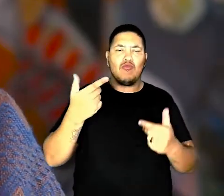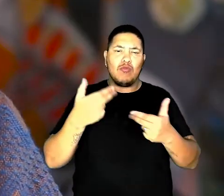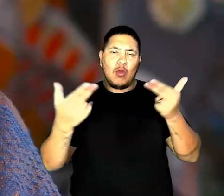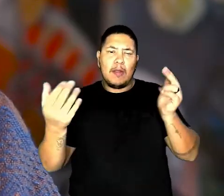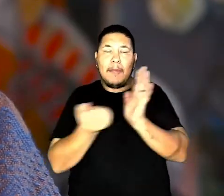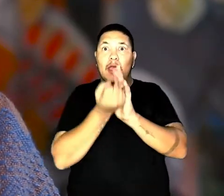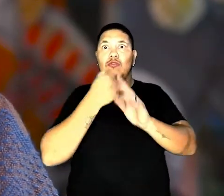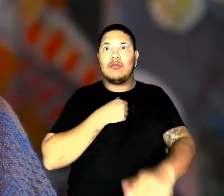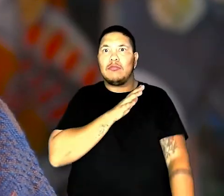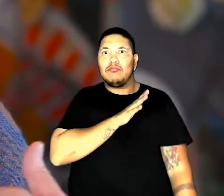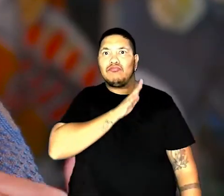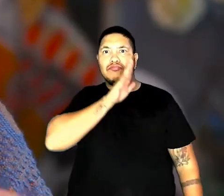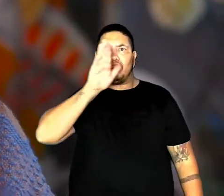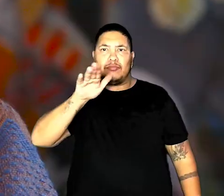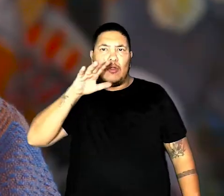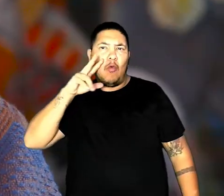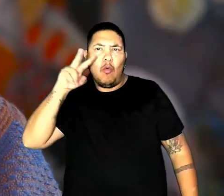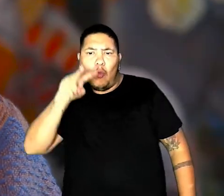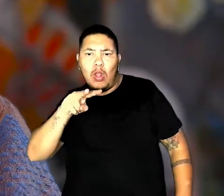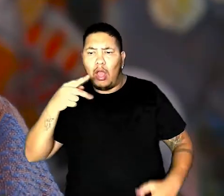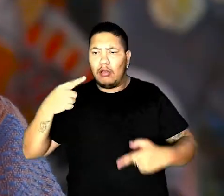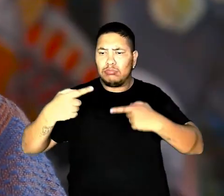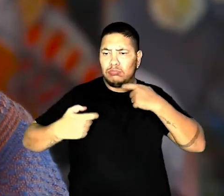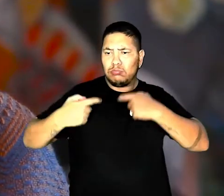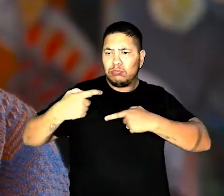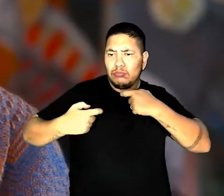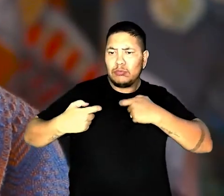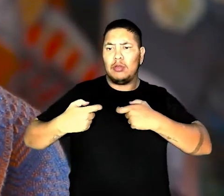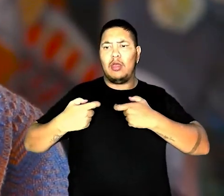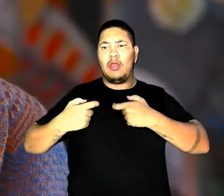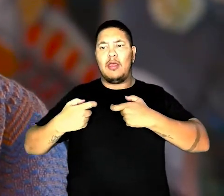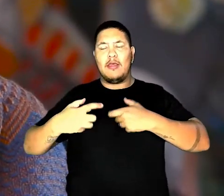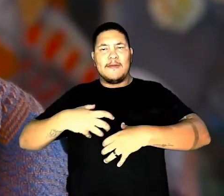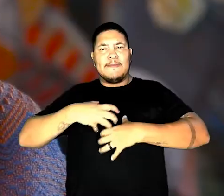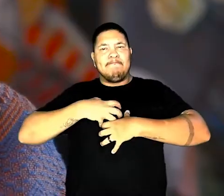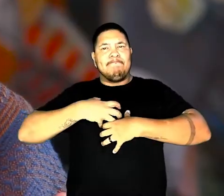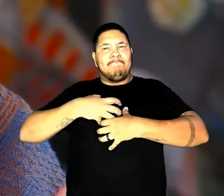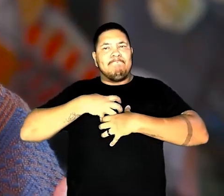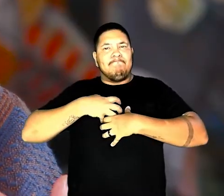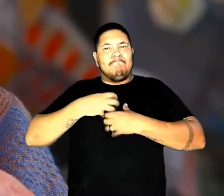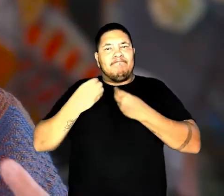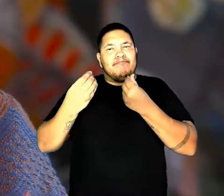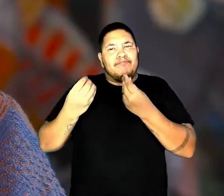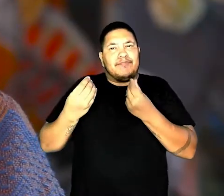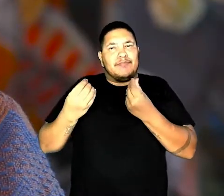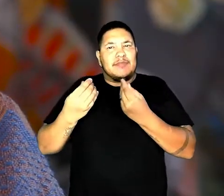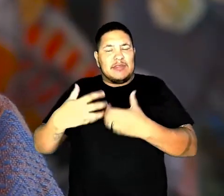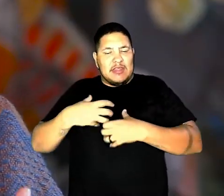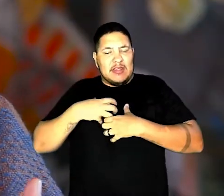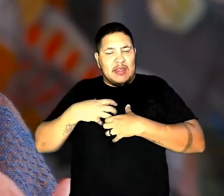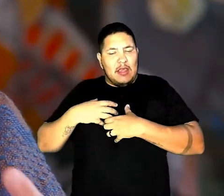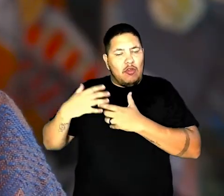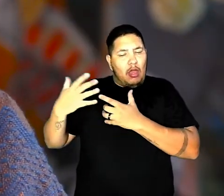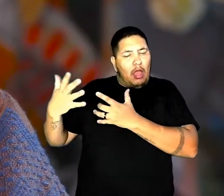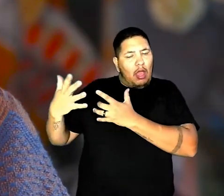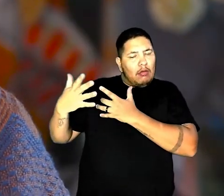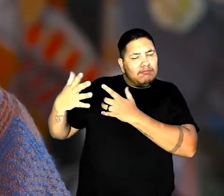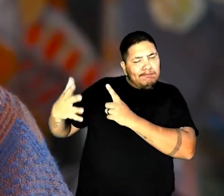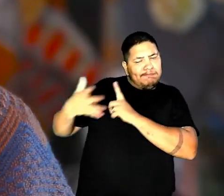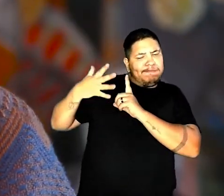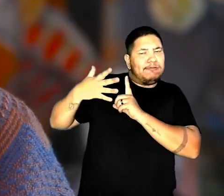coisa marcante, é ir lá, é ir na área de conflito, é sentir, se sentir